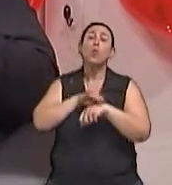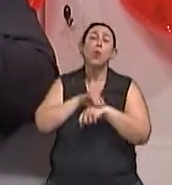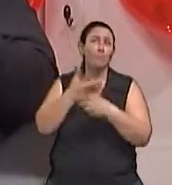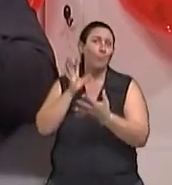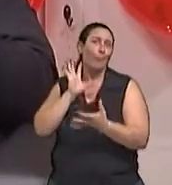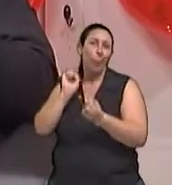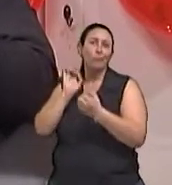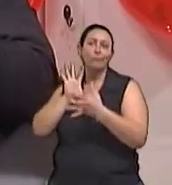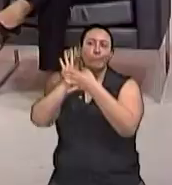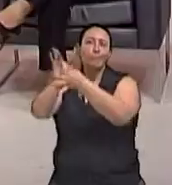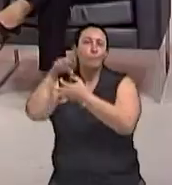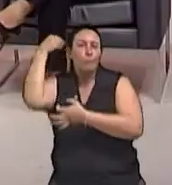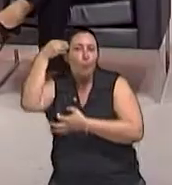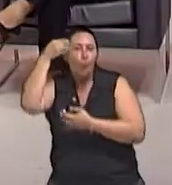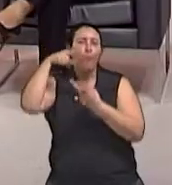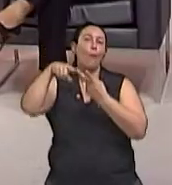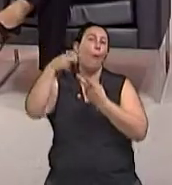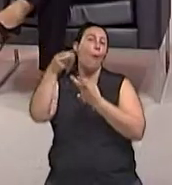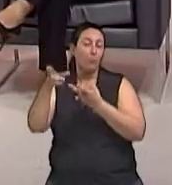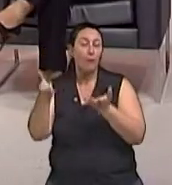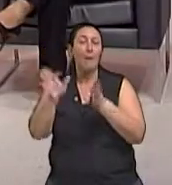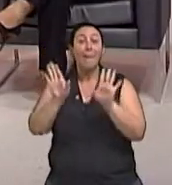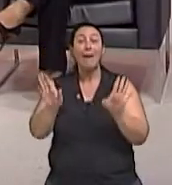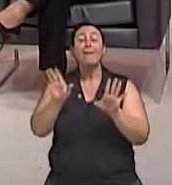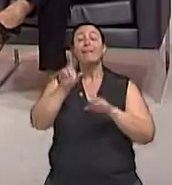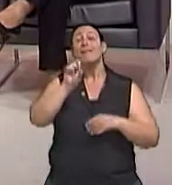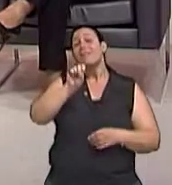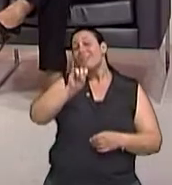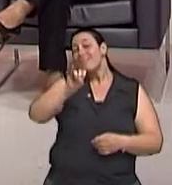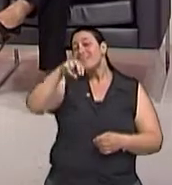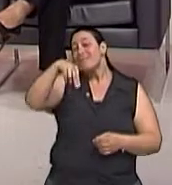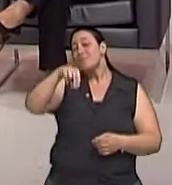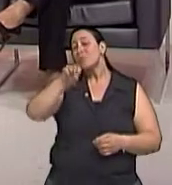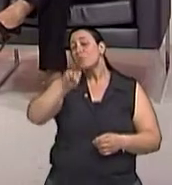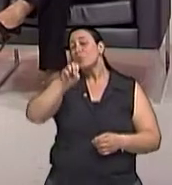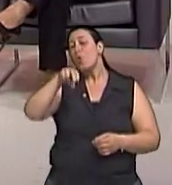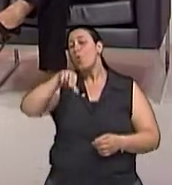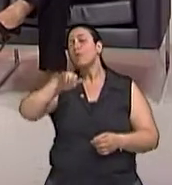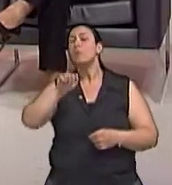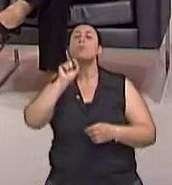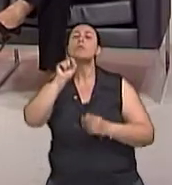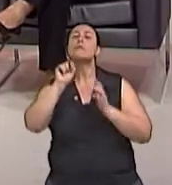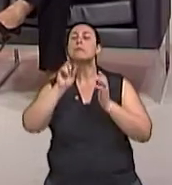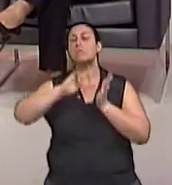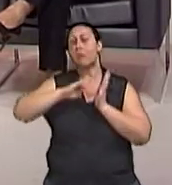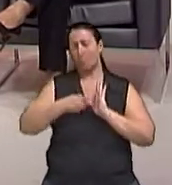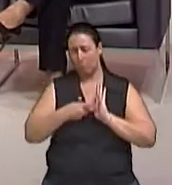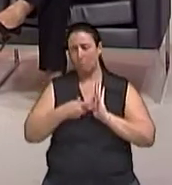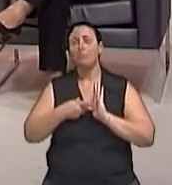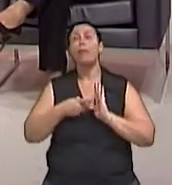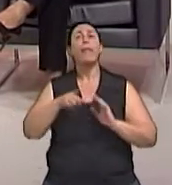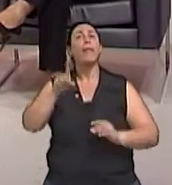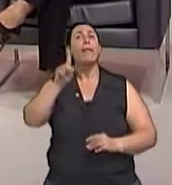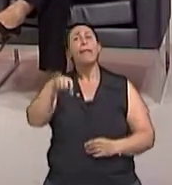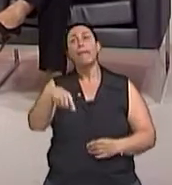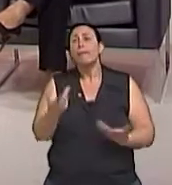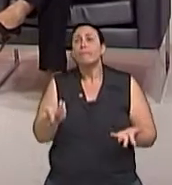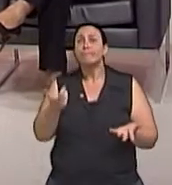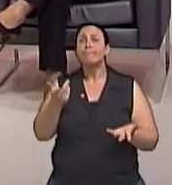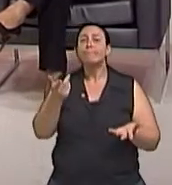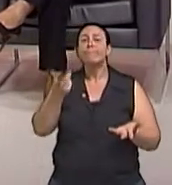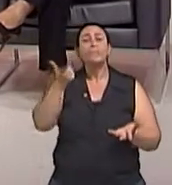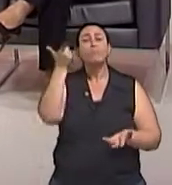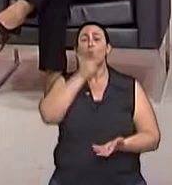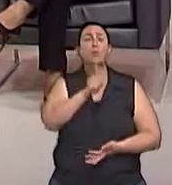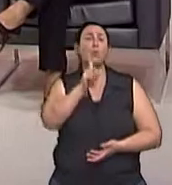O que é insônia? Insônia, vamos começar pela definição mais simples. Insônia é, o mais simples possível,